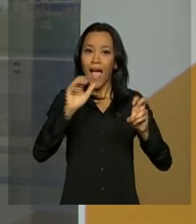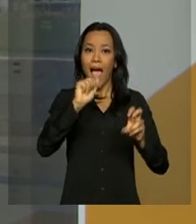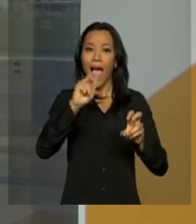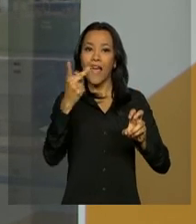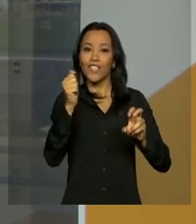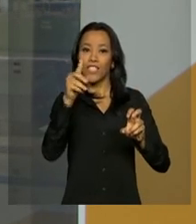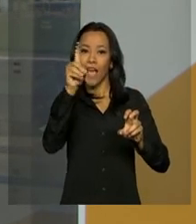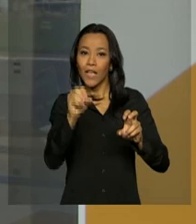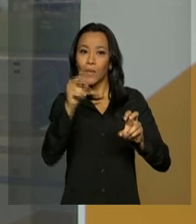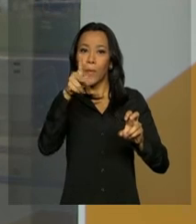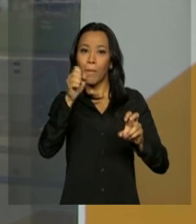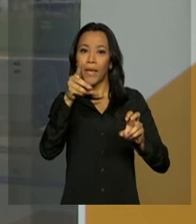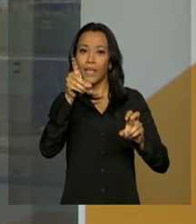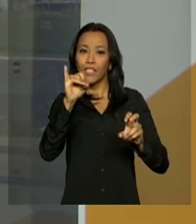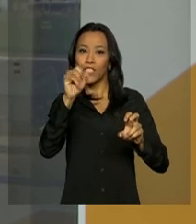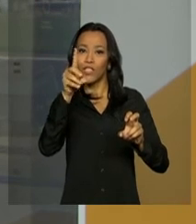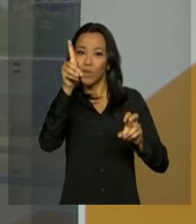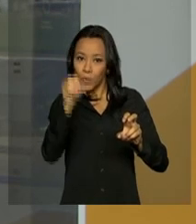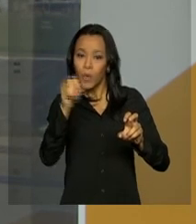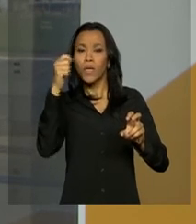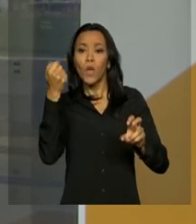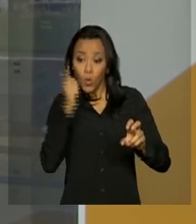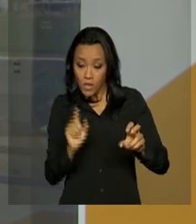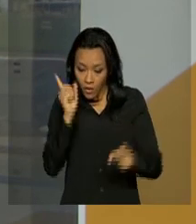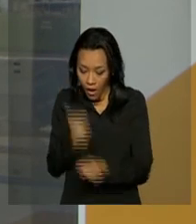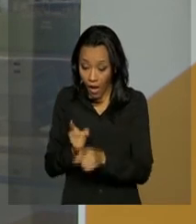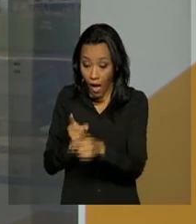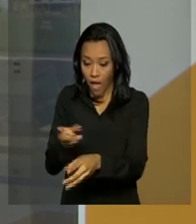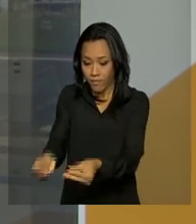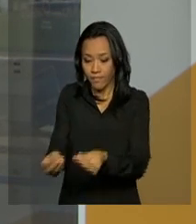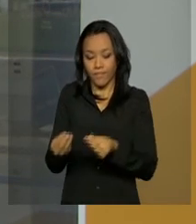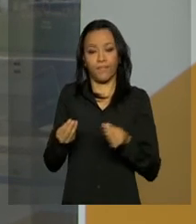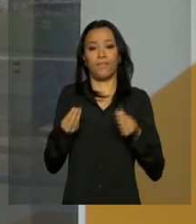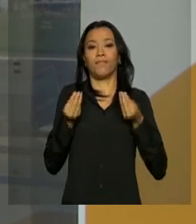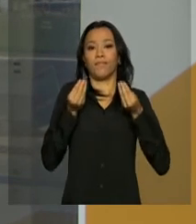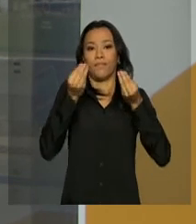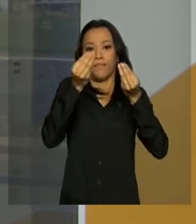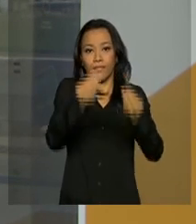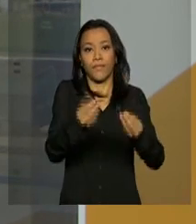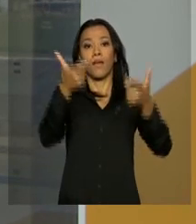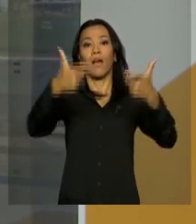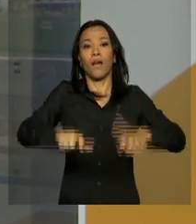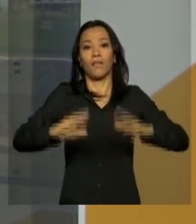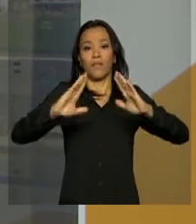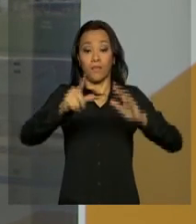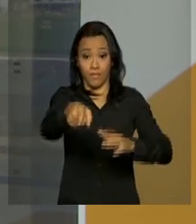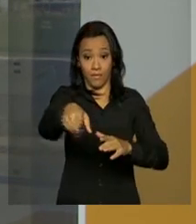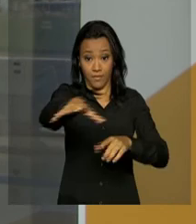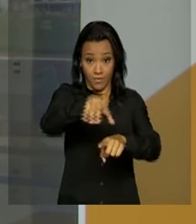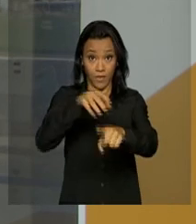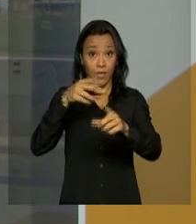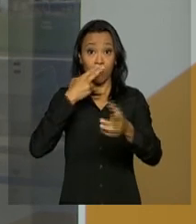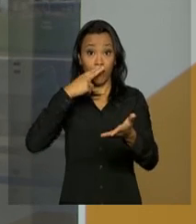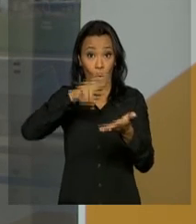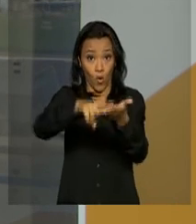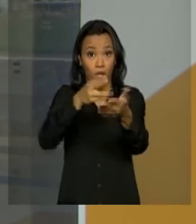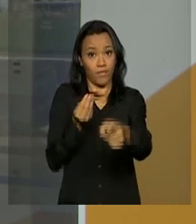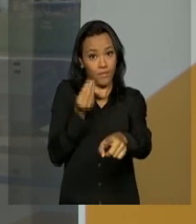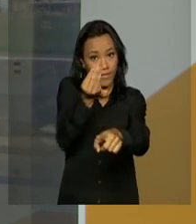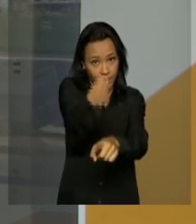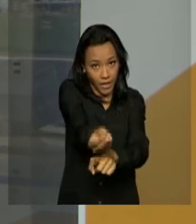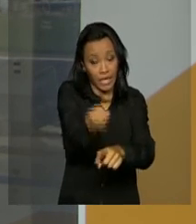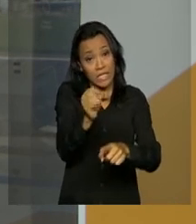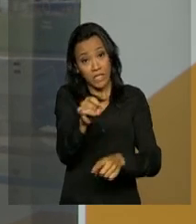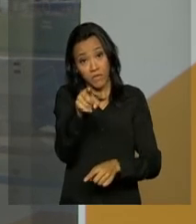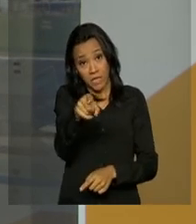encontrar a documentação de alguém pode depositar nas caixas de coleta ou deixar na agência de correios mais próxima. E se você